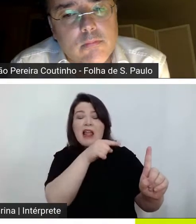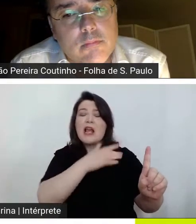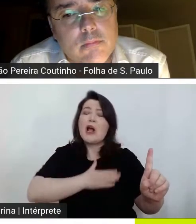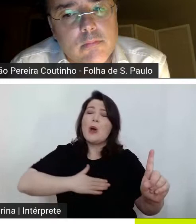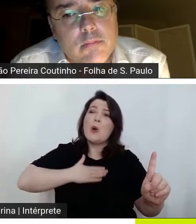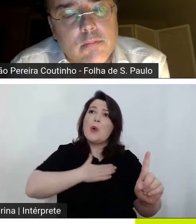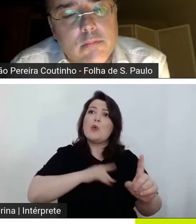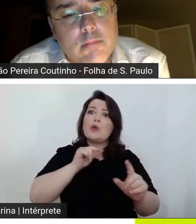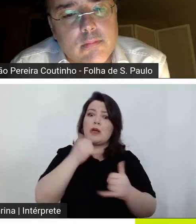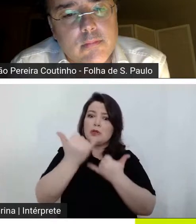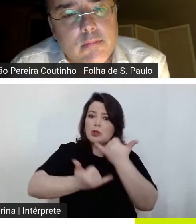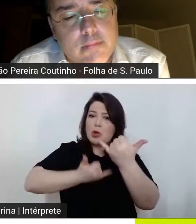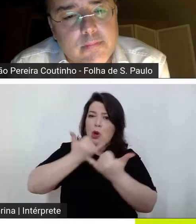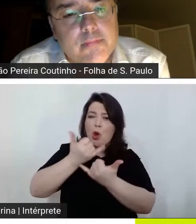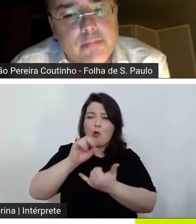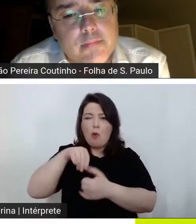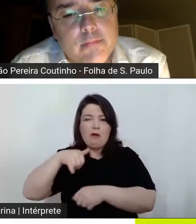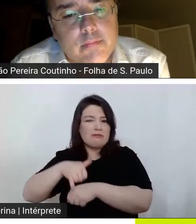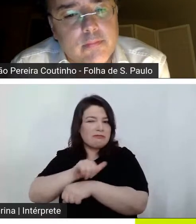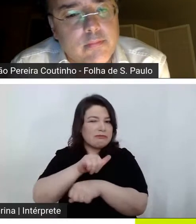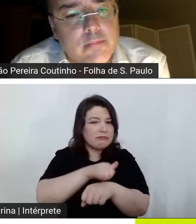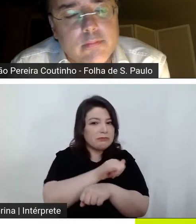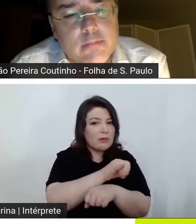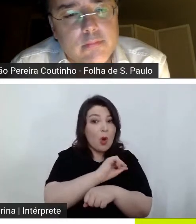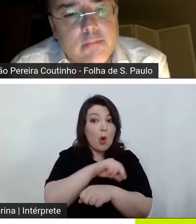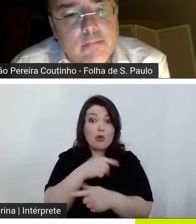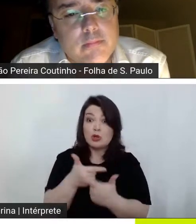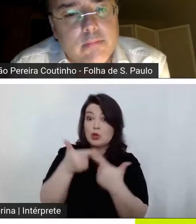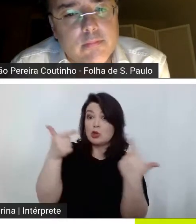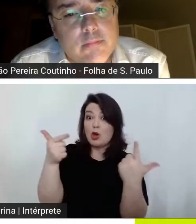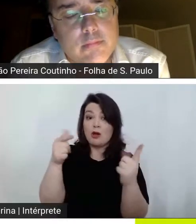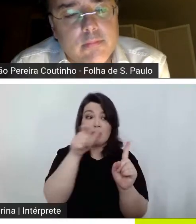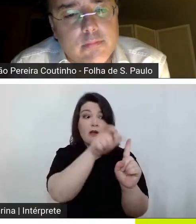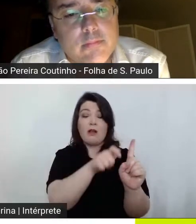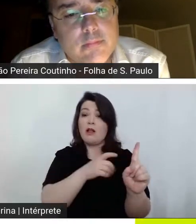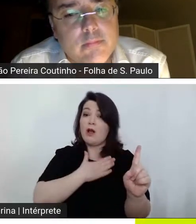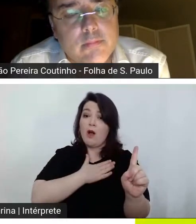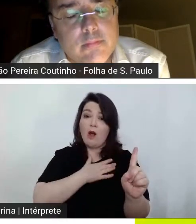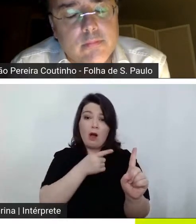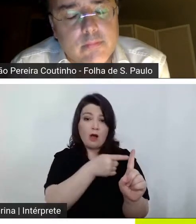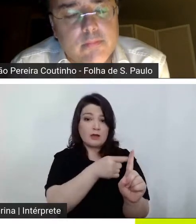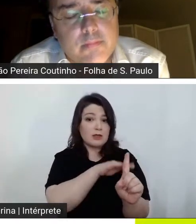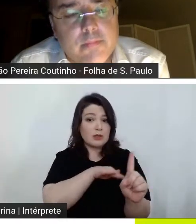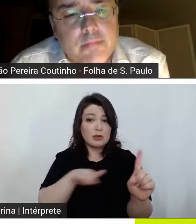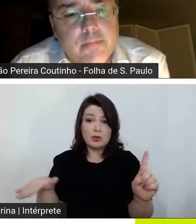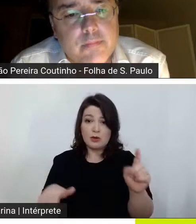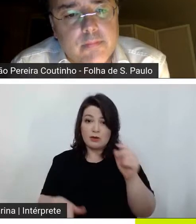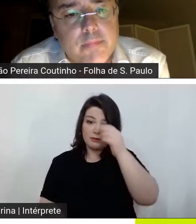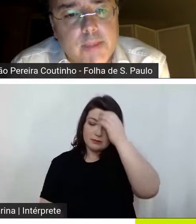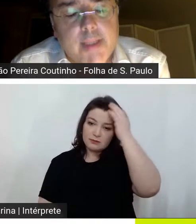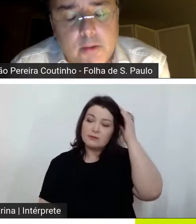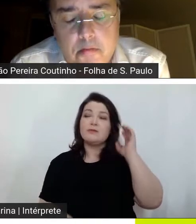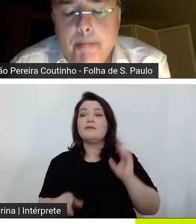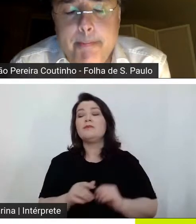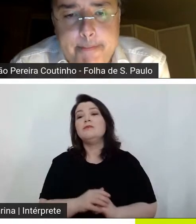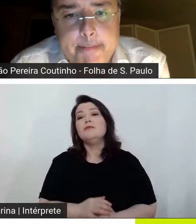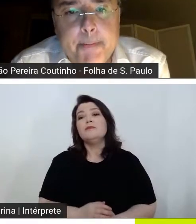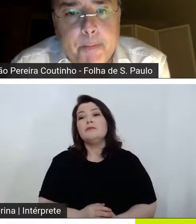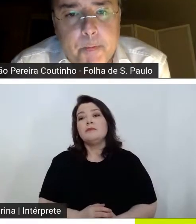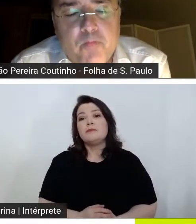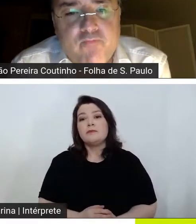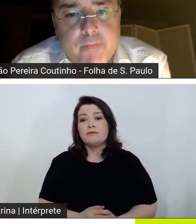na sorte não é a satisfação não é nem prazer nem a satisfação exato